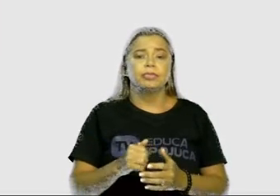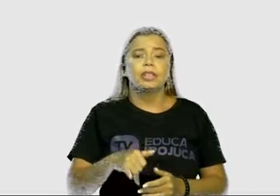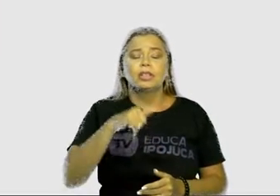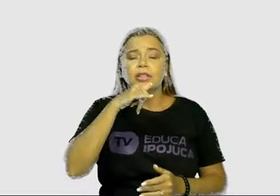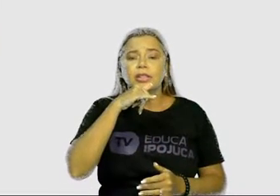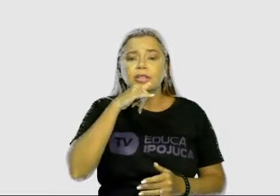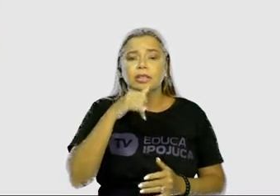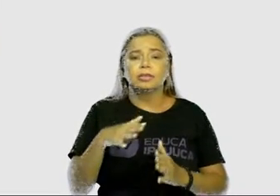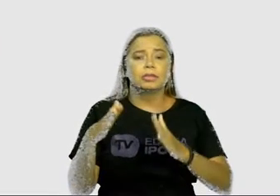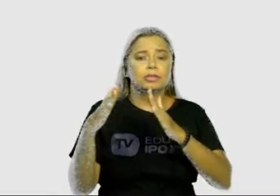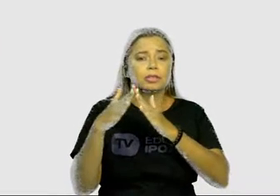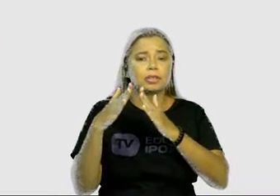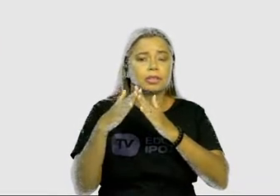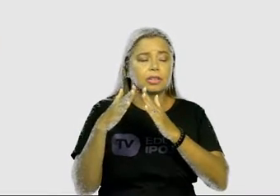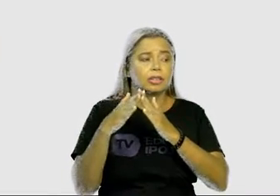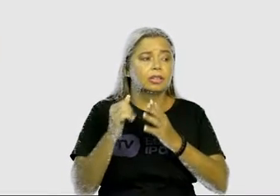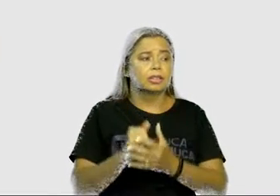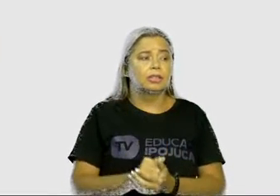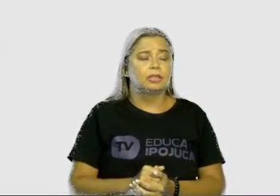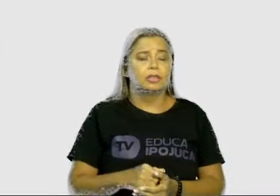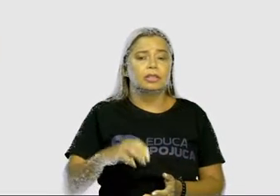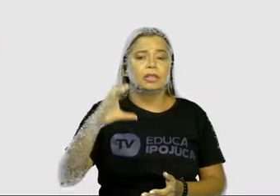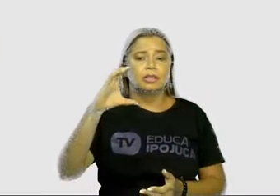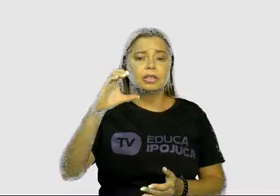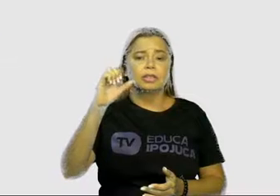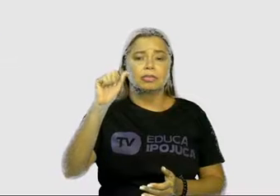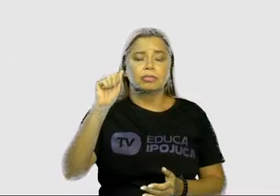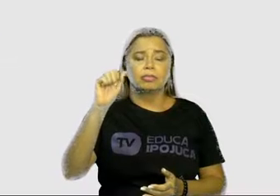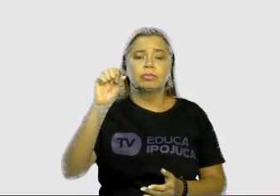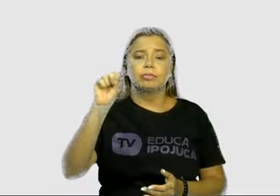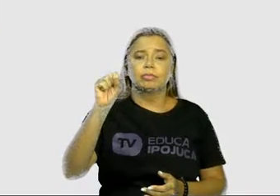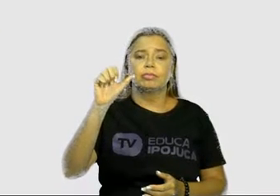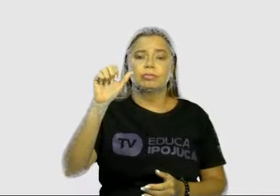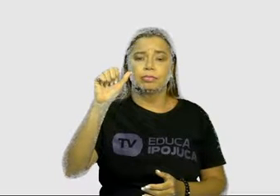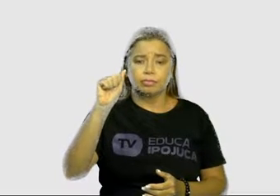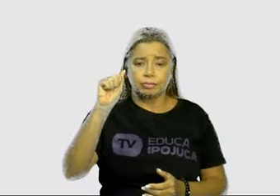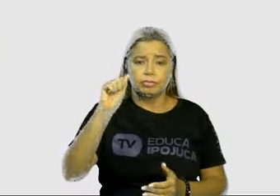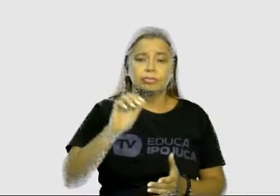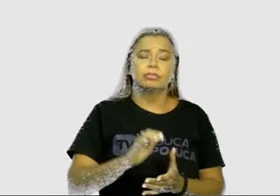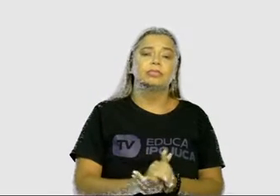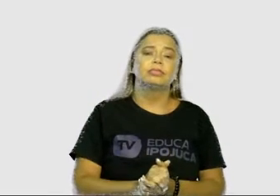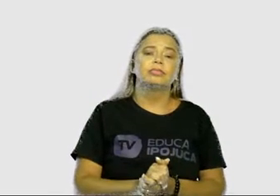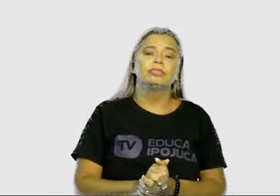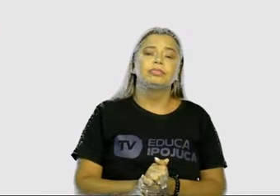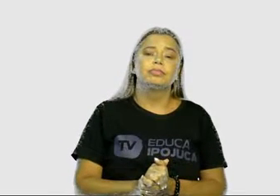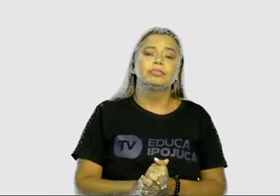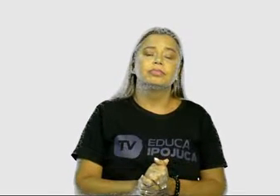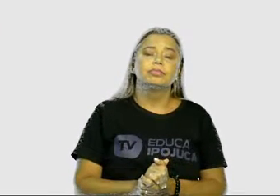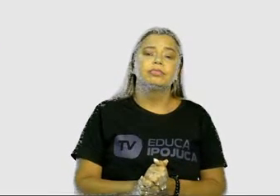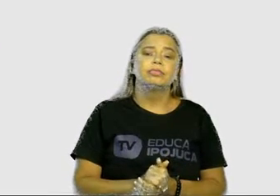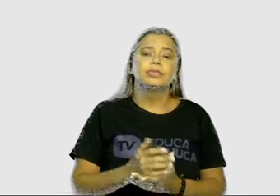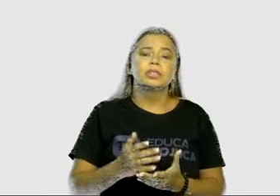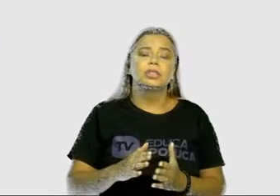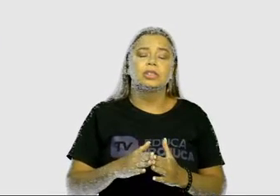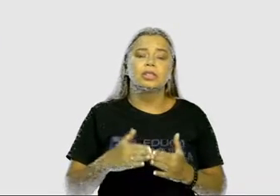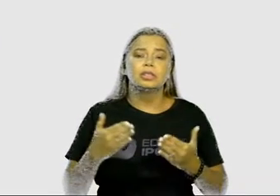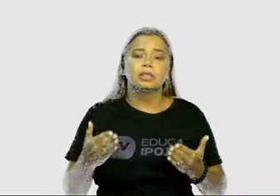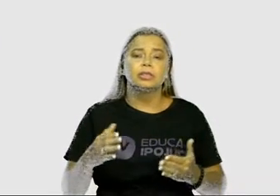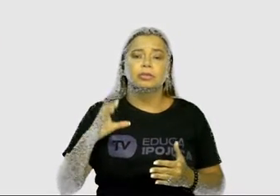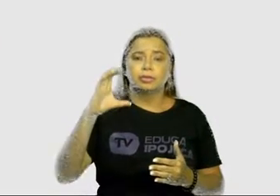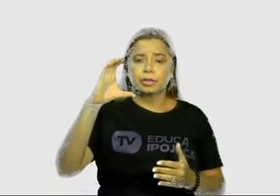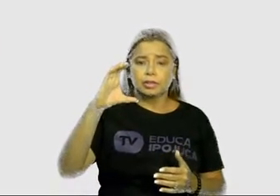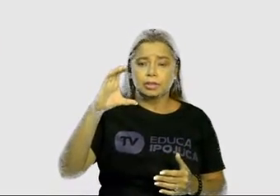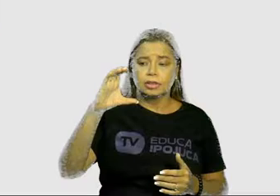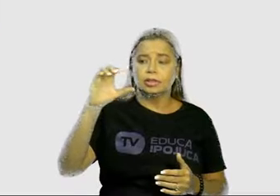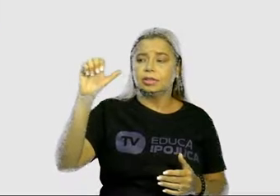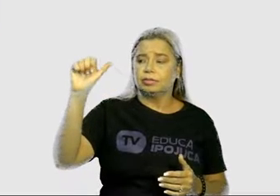temos C, A, S, A. Por isso que C, A, K,